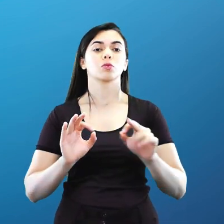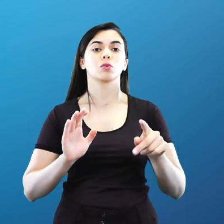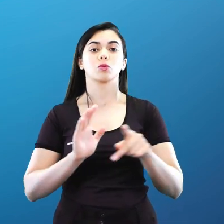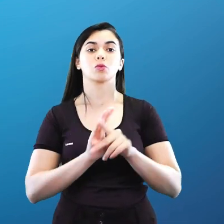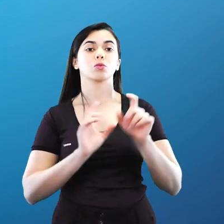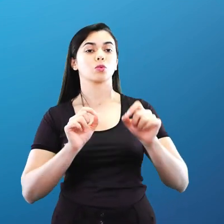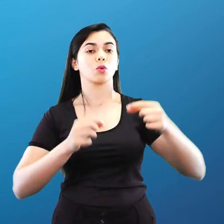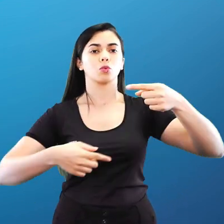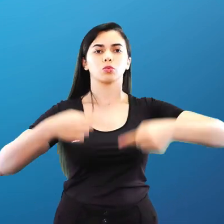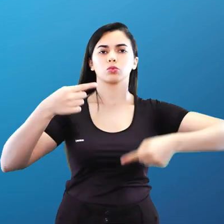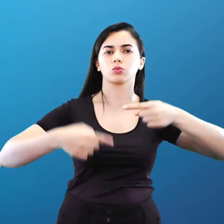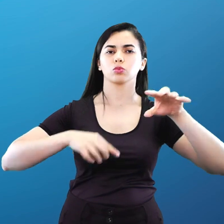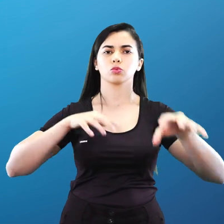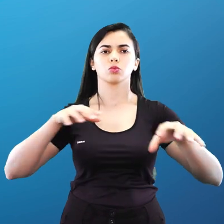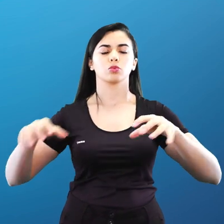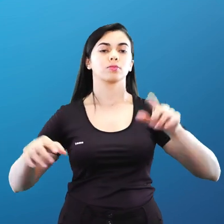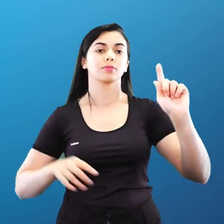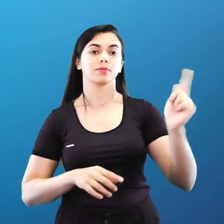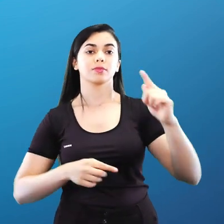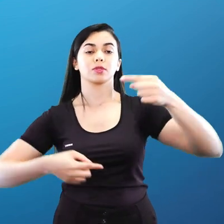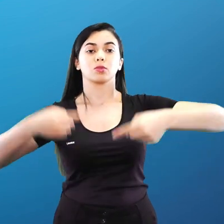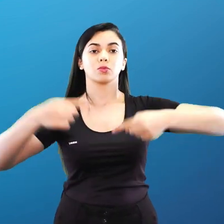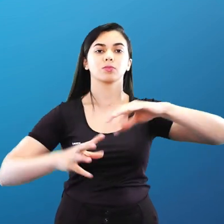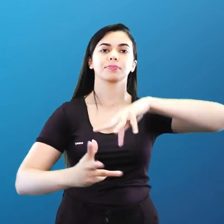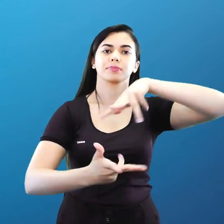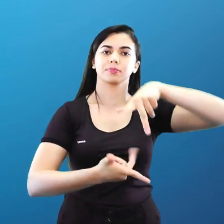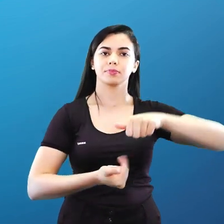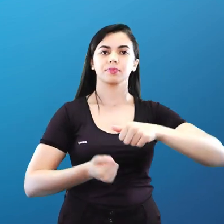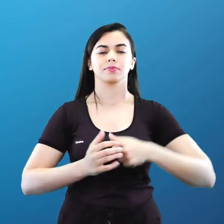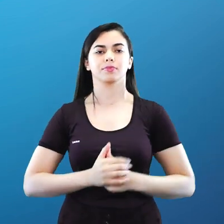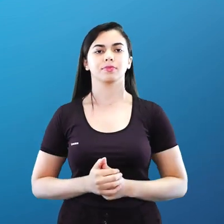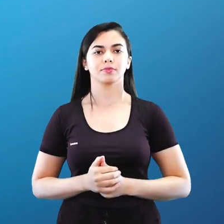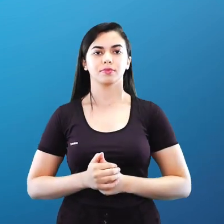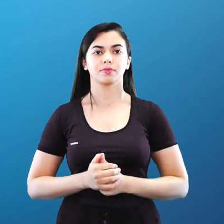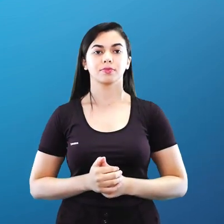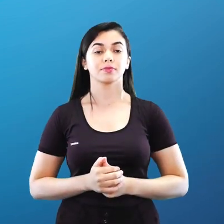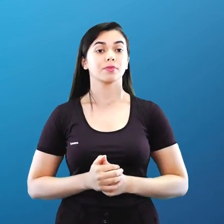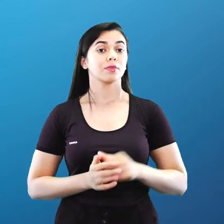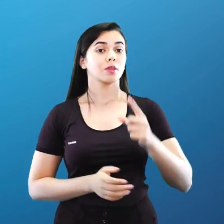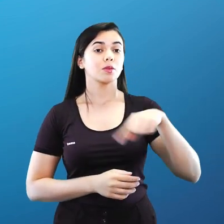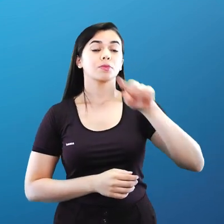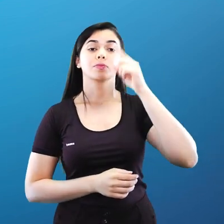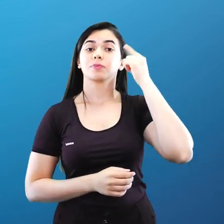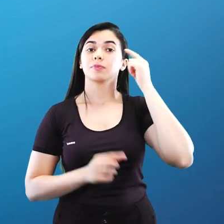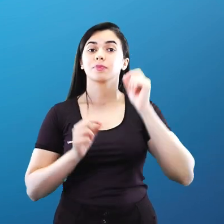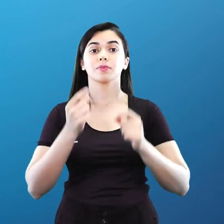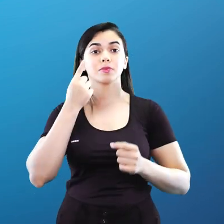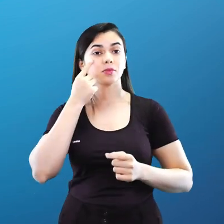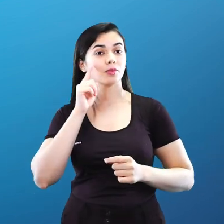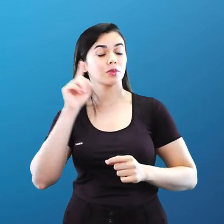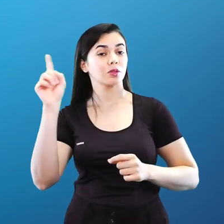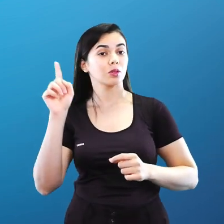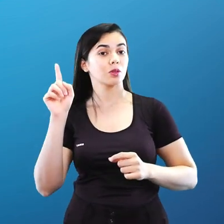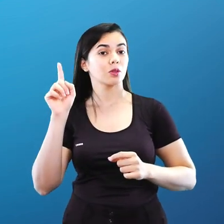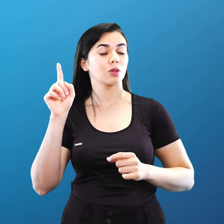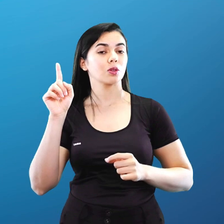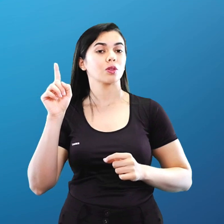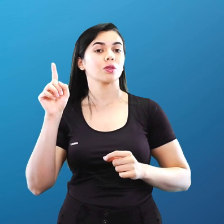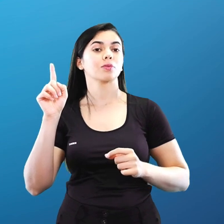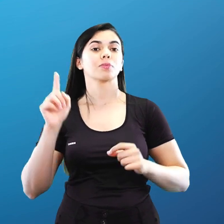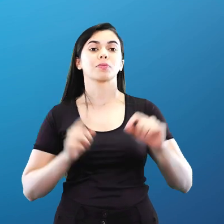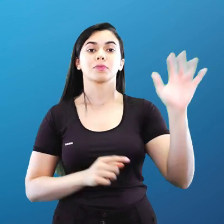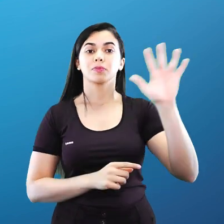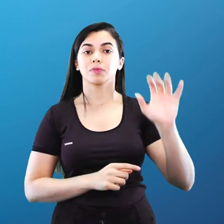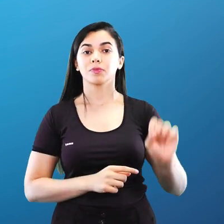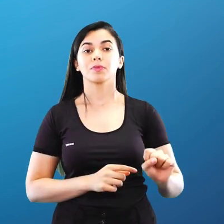xadrez, que é a Geopolítica Mundial. Ser uma ideia, esse mapa que está aparecendo aqui em cima na telinha, atrás